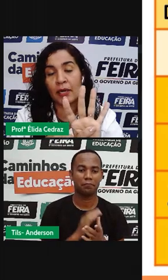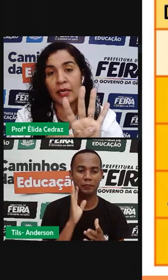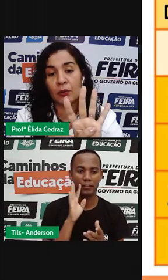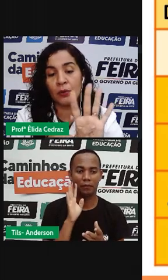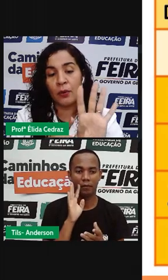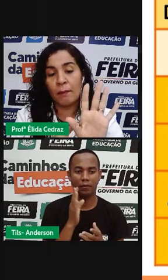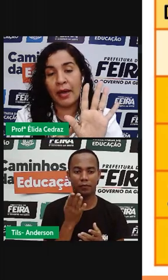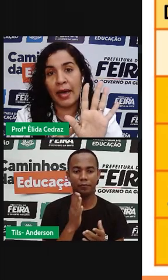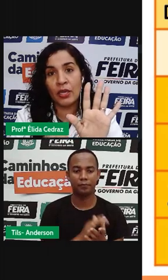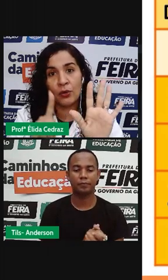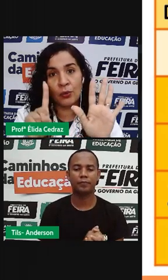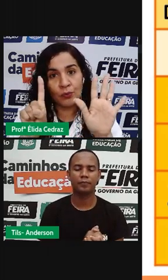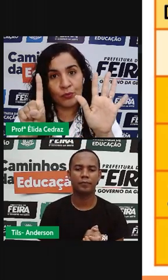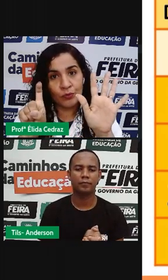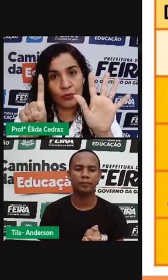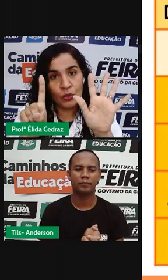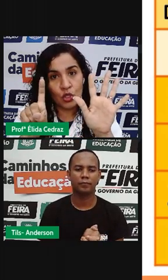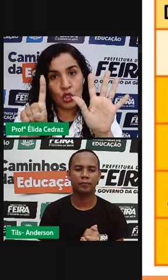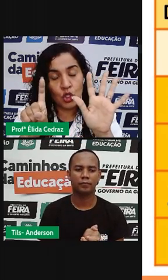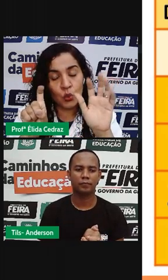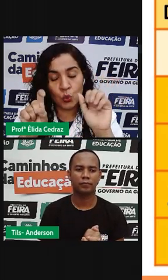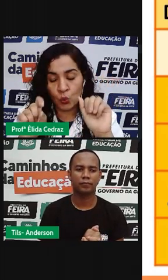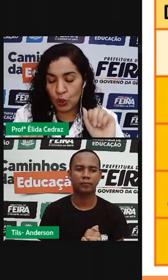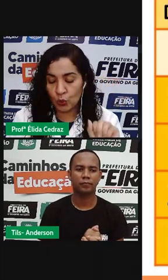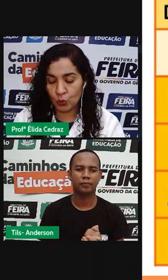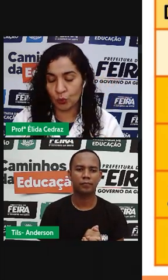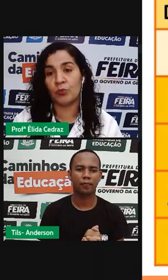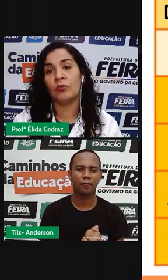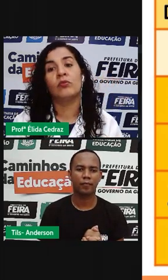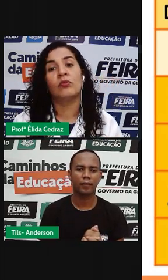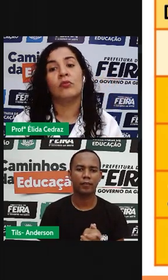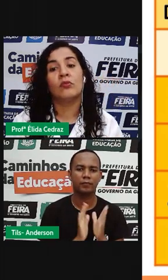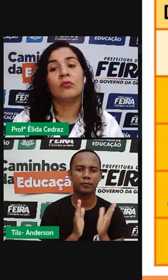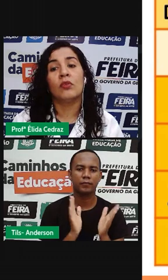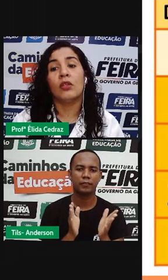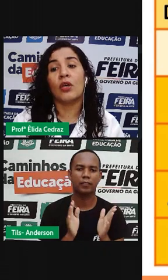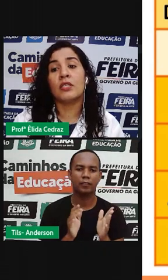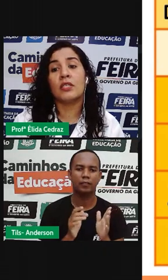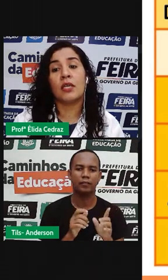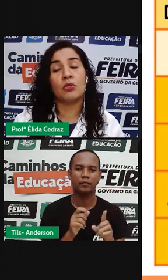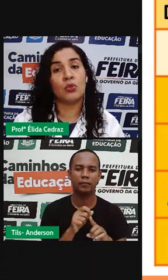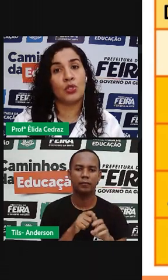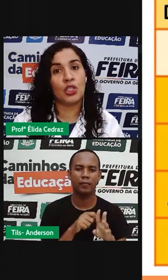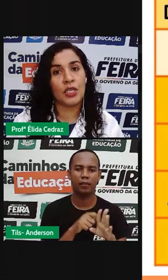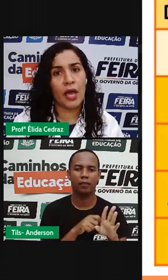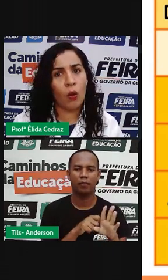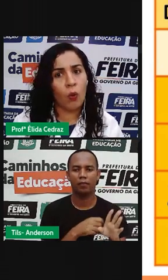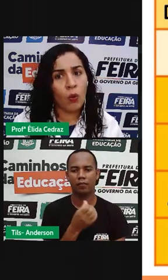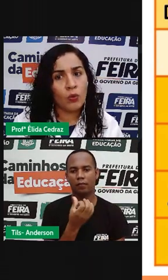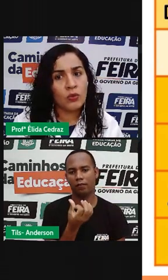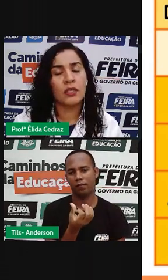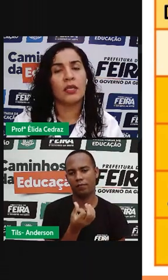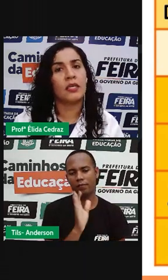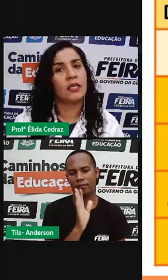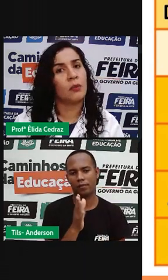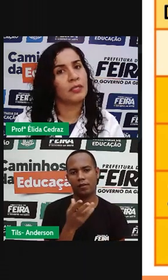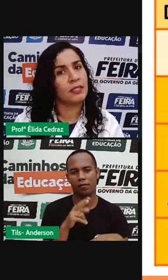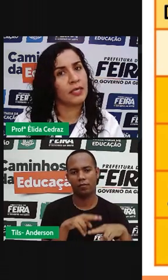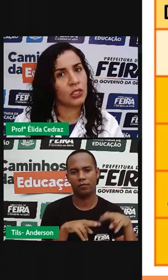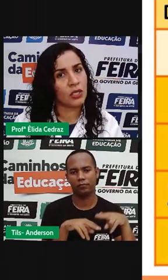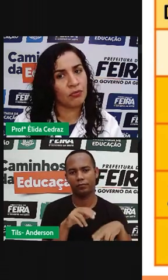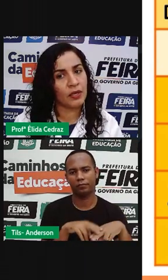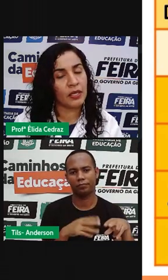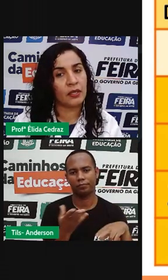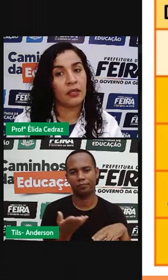abril, maio, junho. Nós estamos no dia 11, que é uma